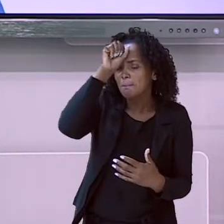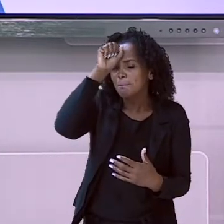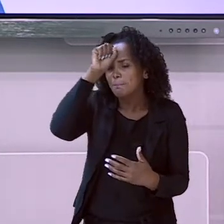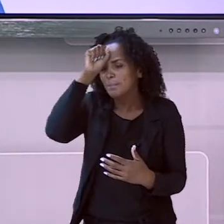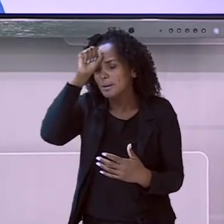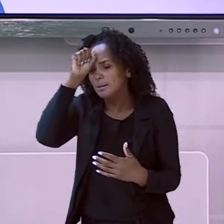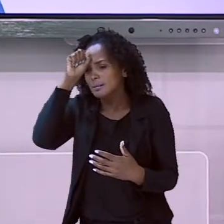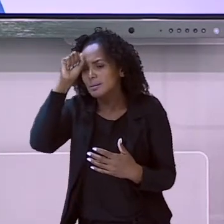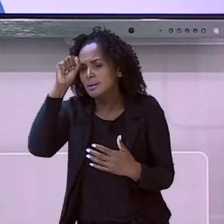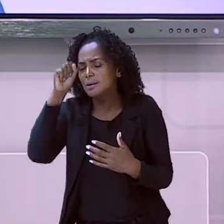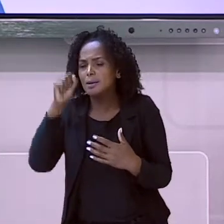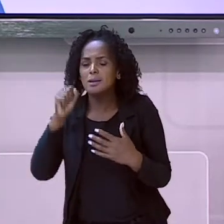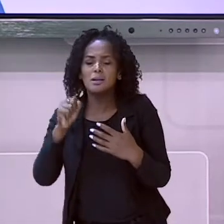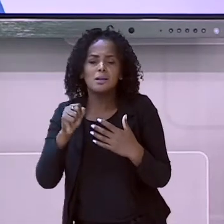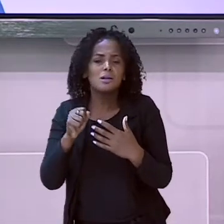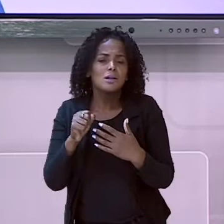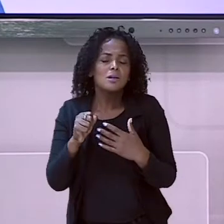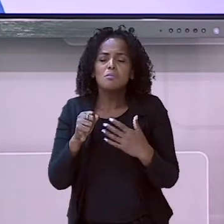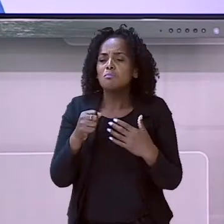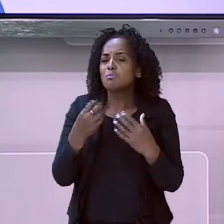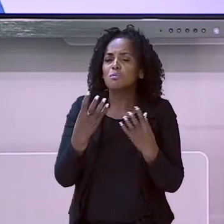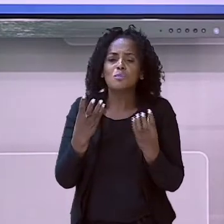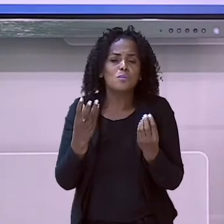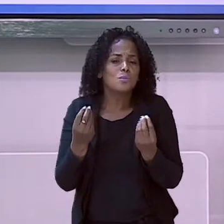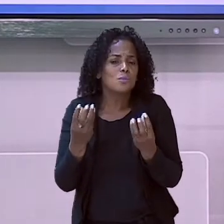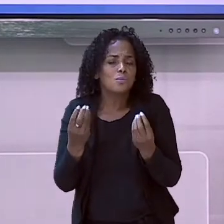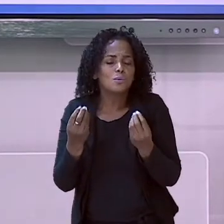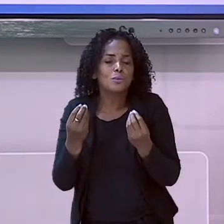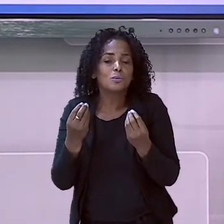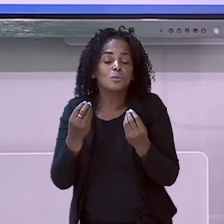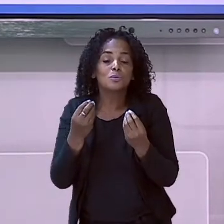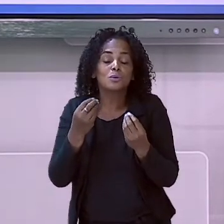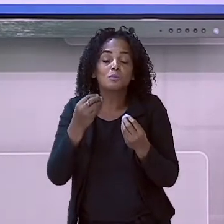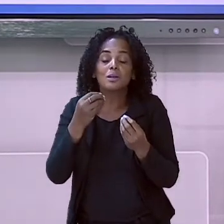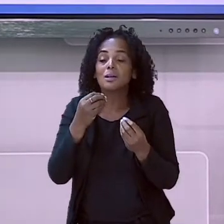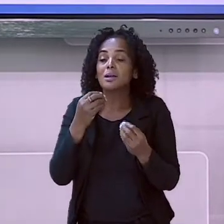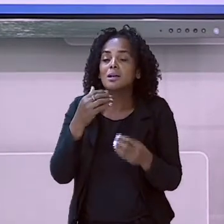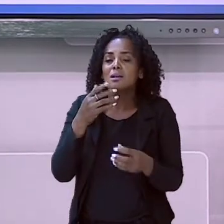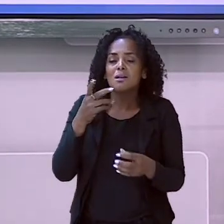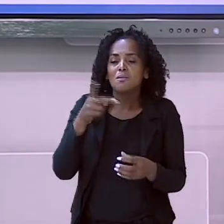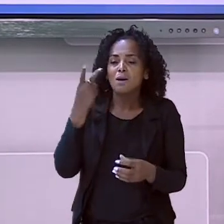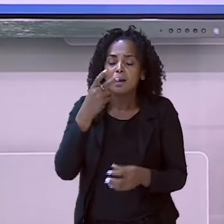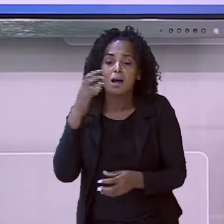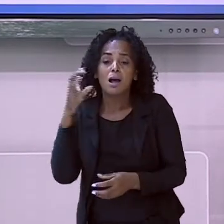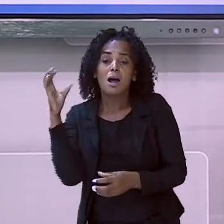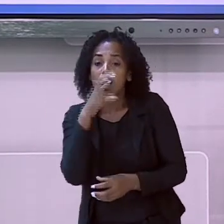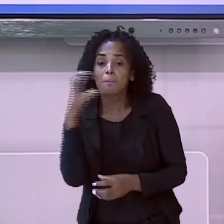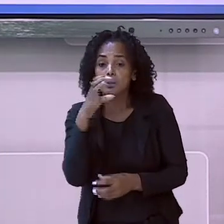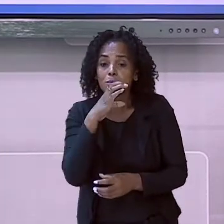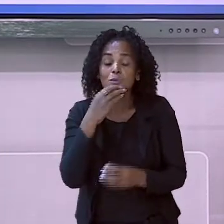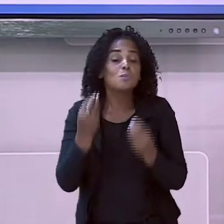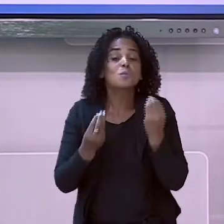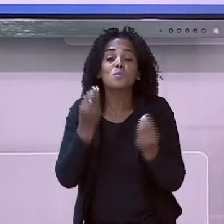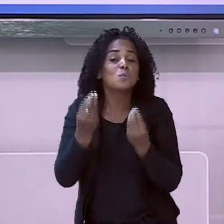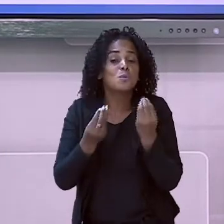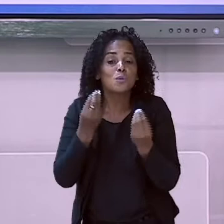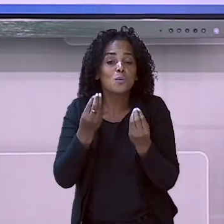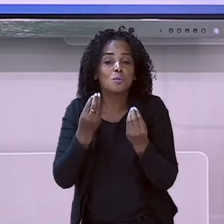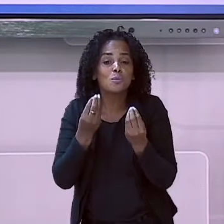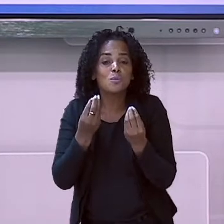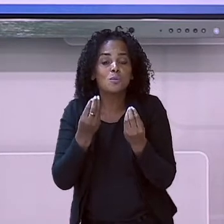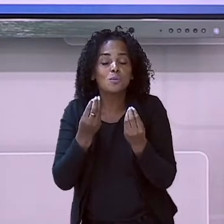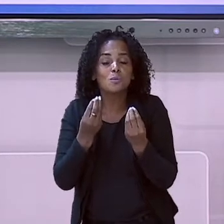sobre os trava-línguas. E nós vamos começar falando o que é gênero